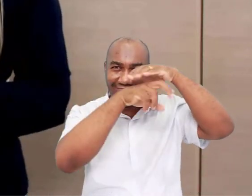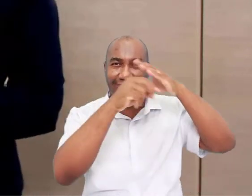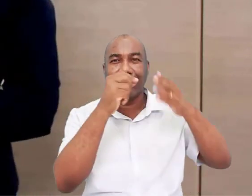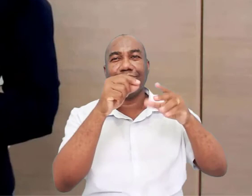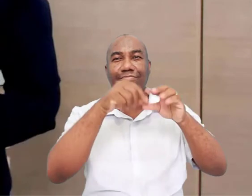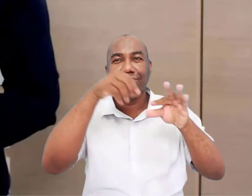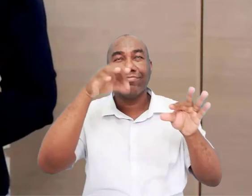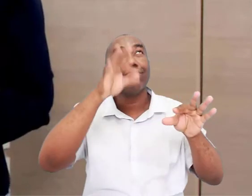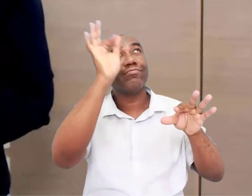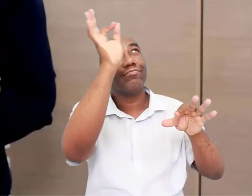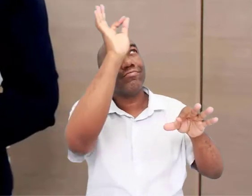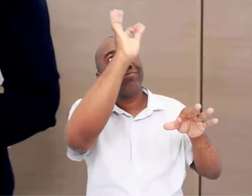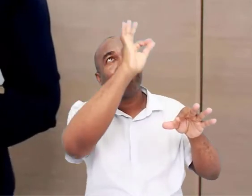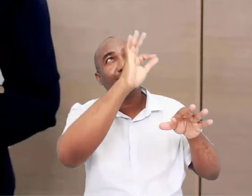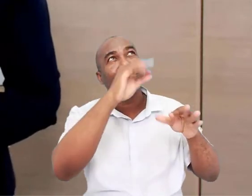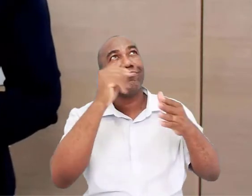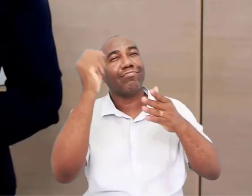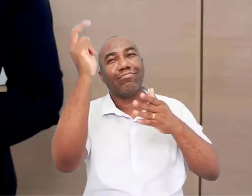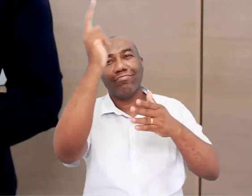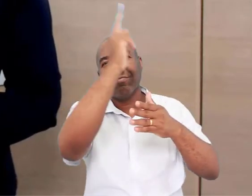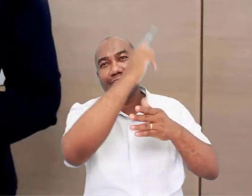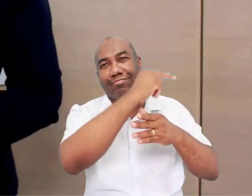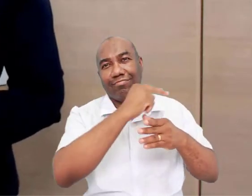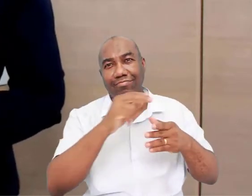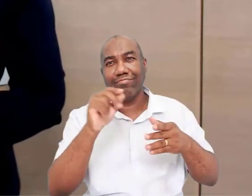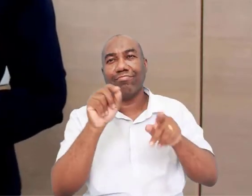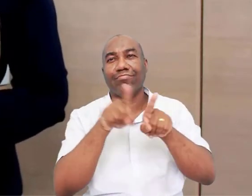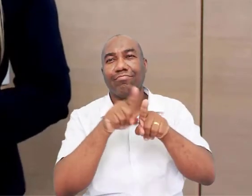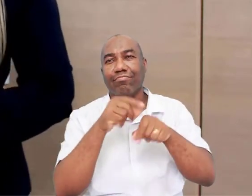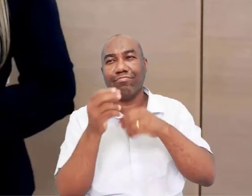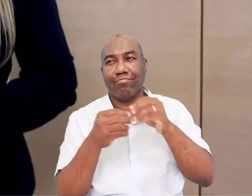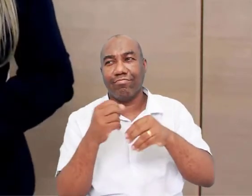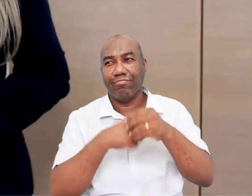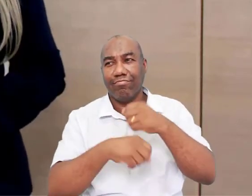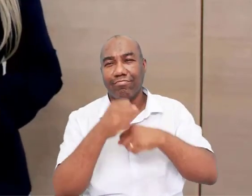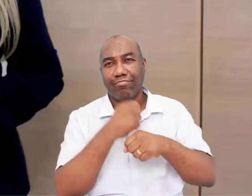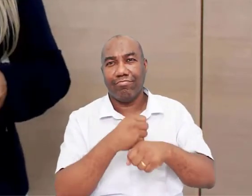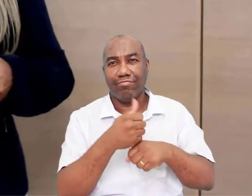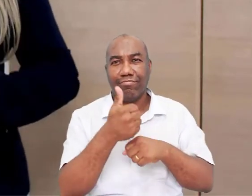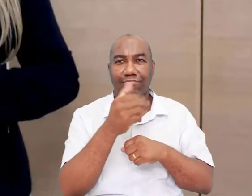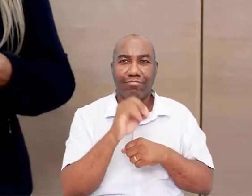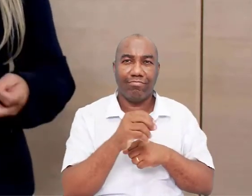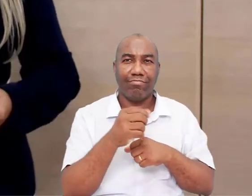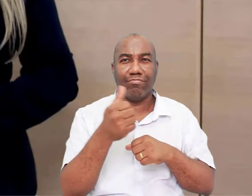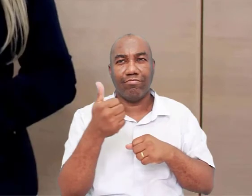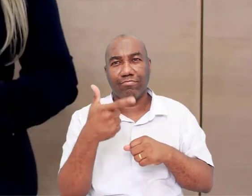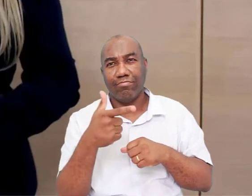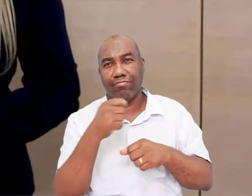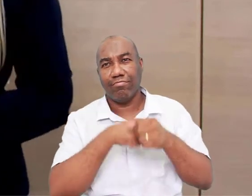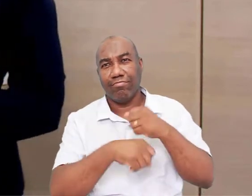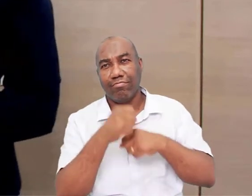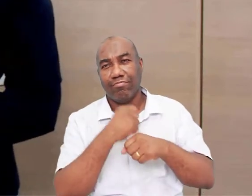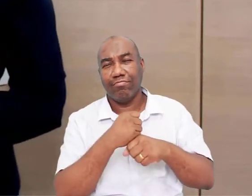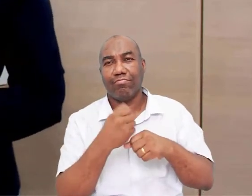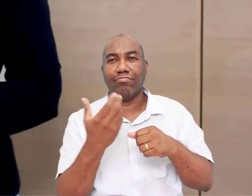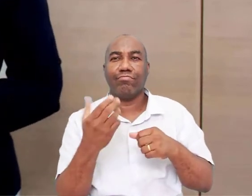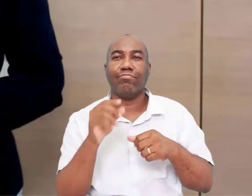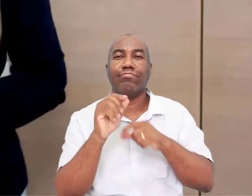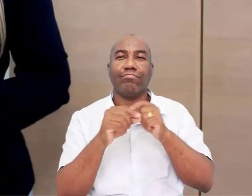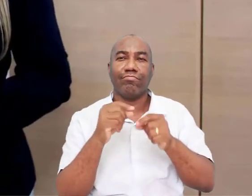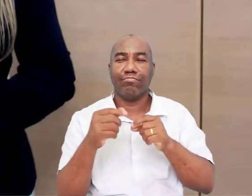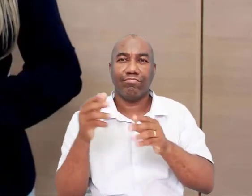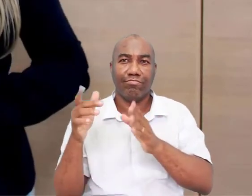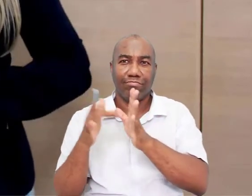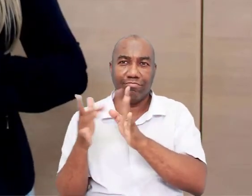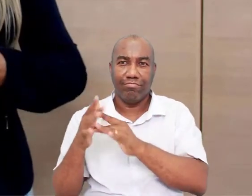pinturas rupestres. As pinturas rupestres também, elas começam a surgir entre 10 e 12 mil anos antes de Cristo. A domesticação dos animais e a agricultura,